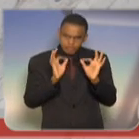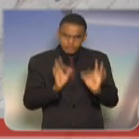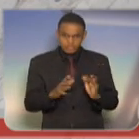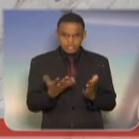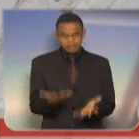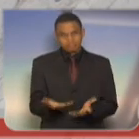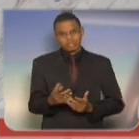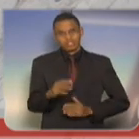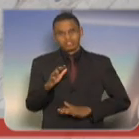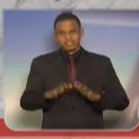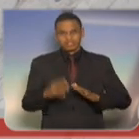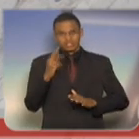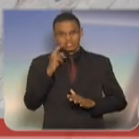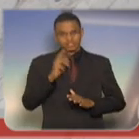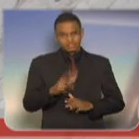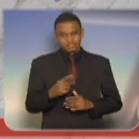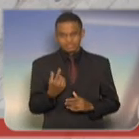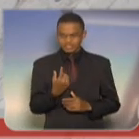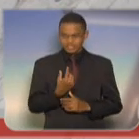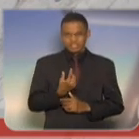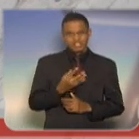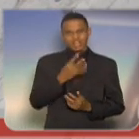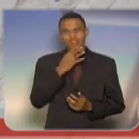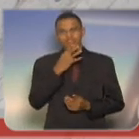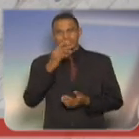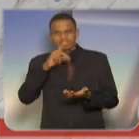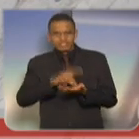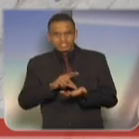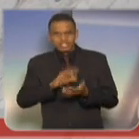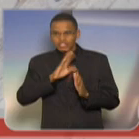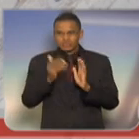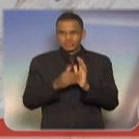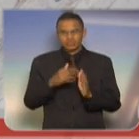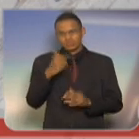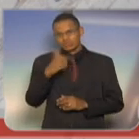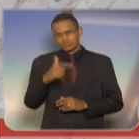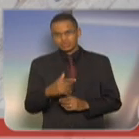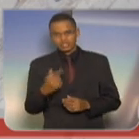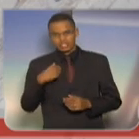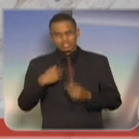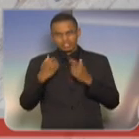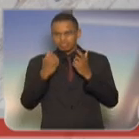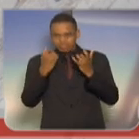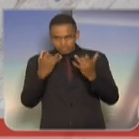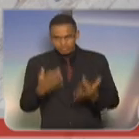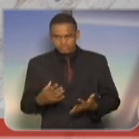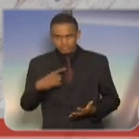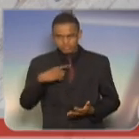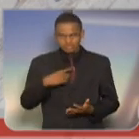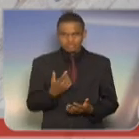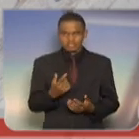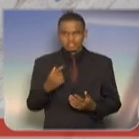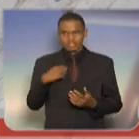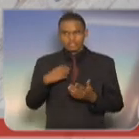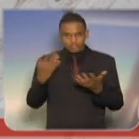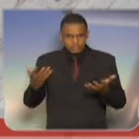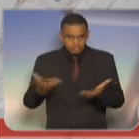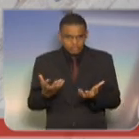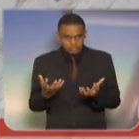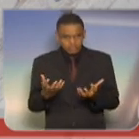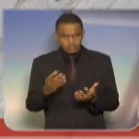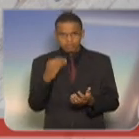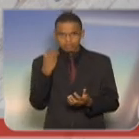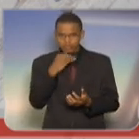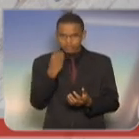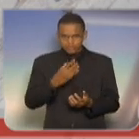conhecem a história da maneira que ela deveria ter sido contada, realmente. Então, aqui fica a indigação para esse deputado. Eu quero aproveitar, senhor presidente, e mandar um